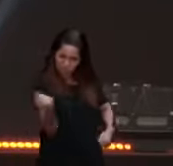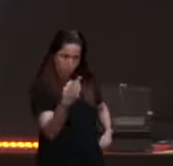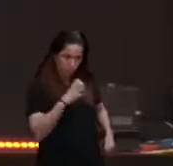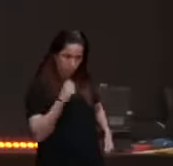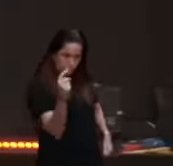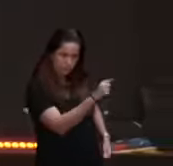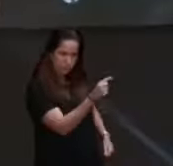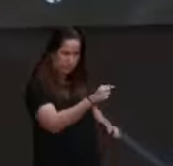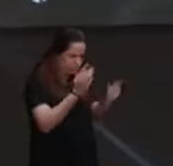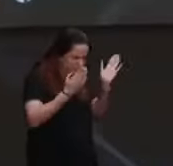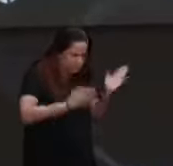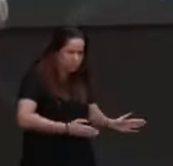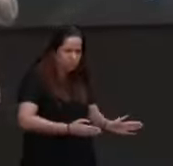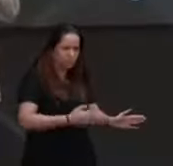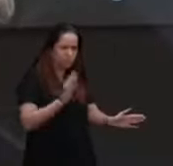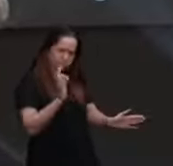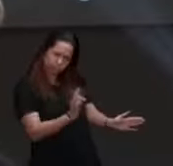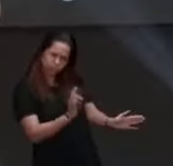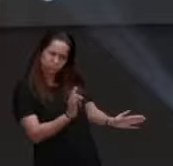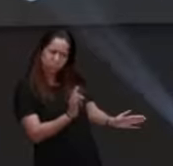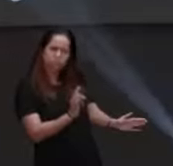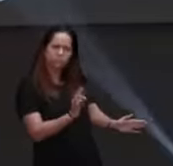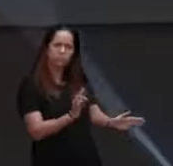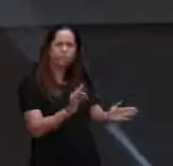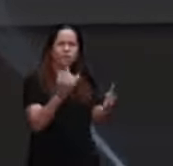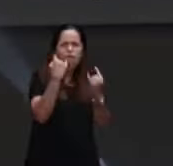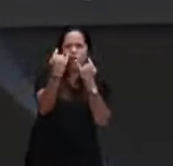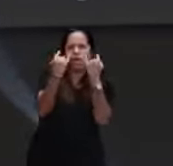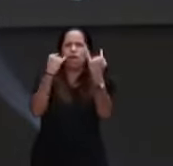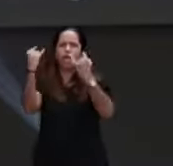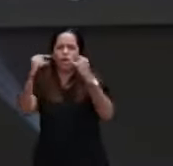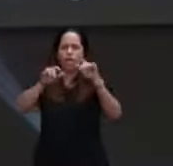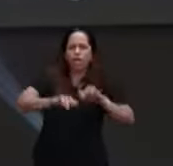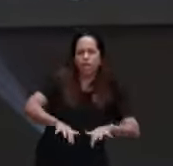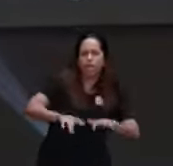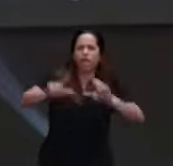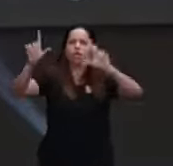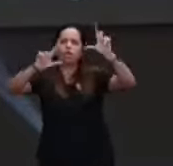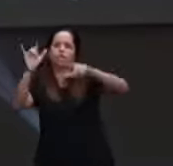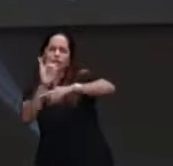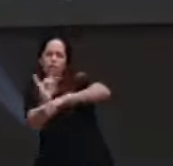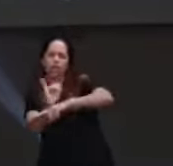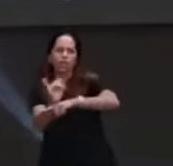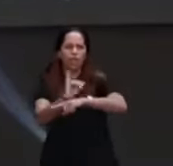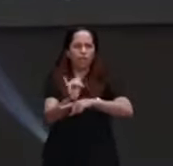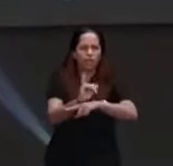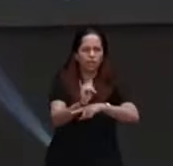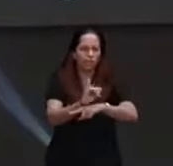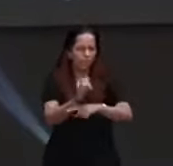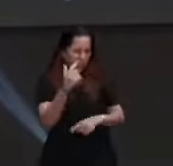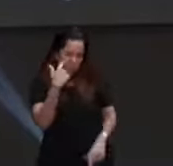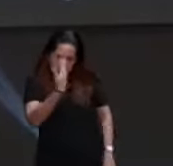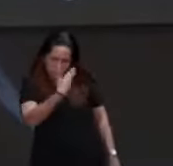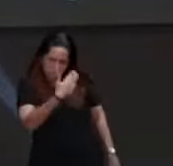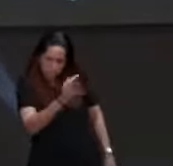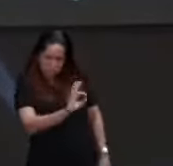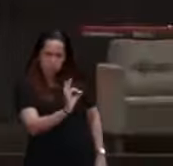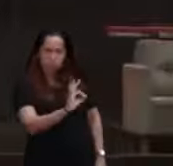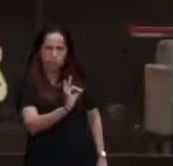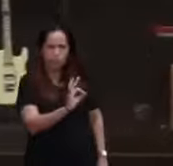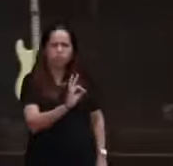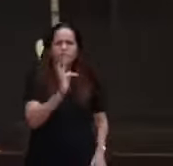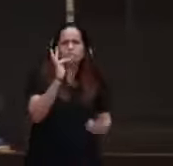para caramba, não vê porcaria na televisão, não vê porcaria na internet, não fala mal dos outros, abençoa todo mundo,